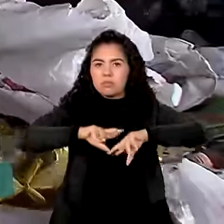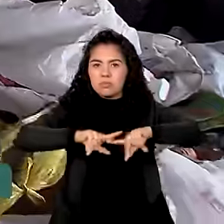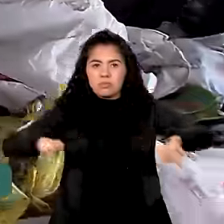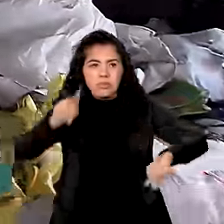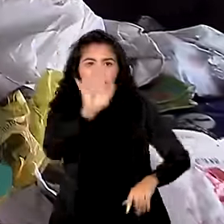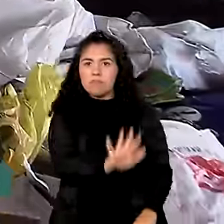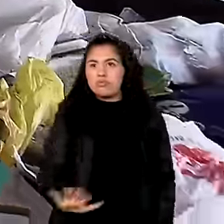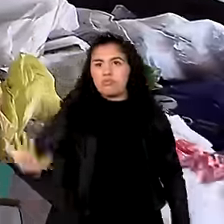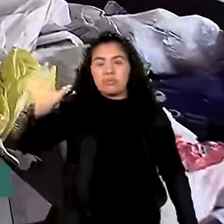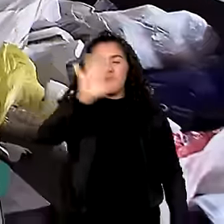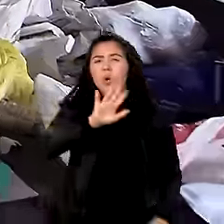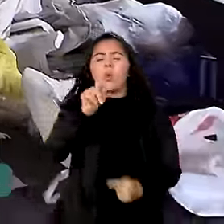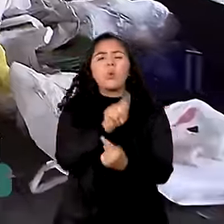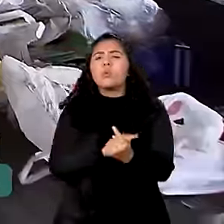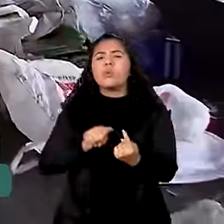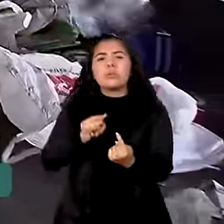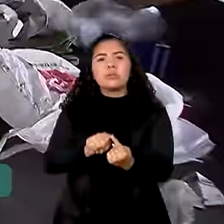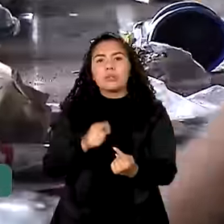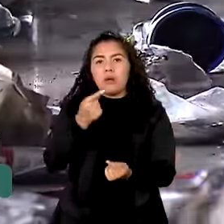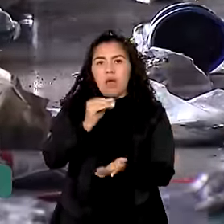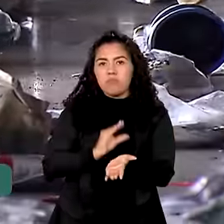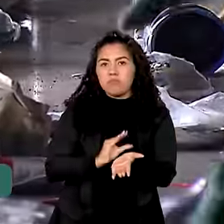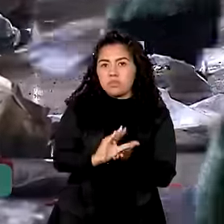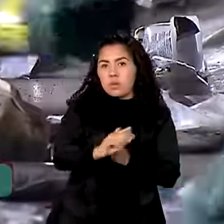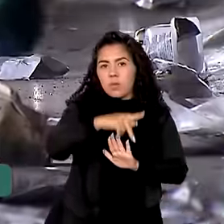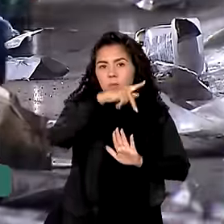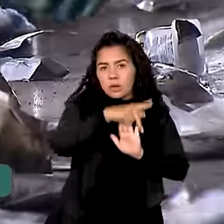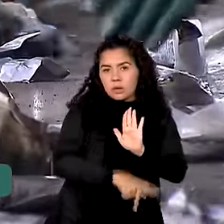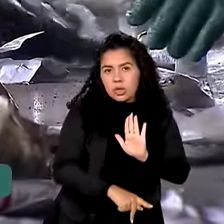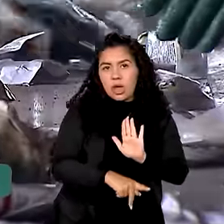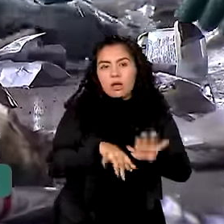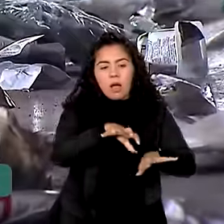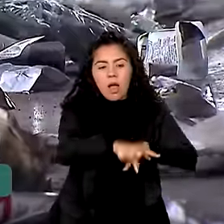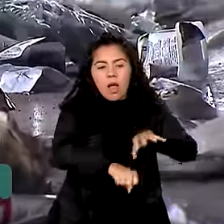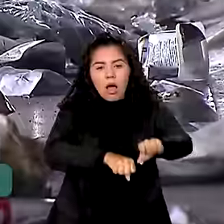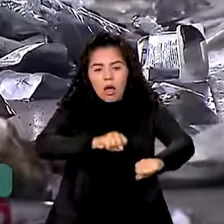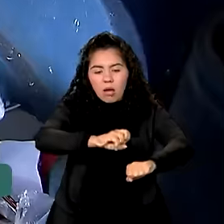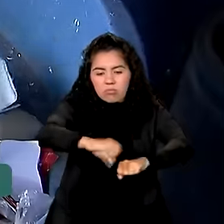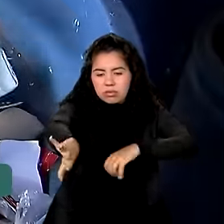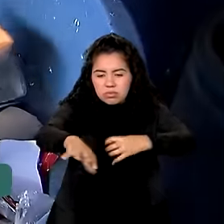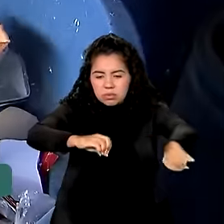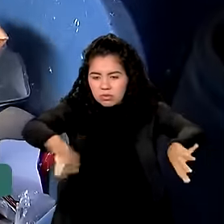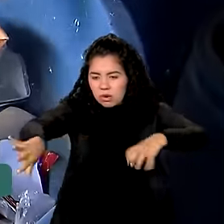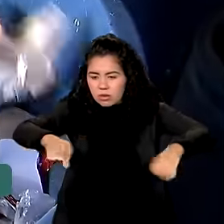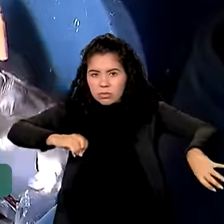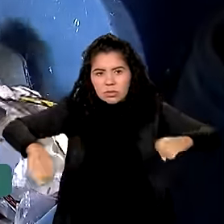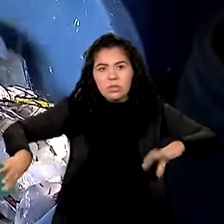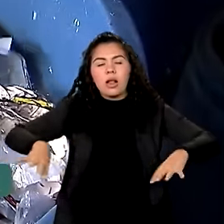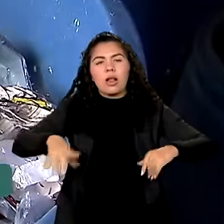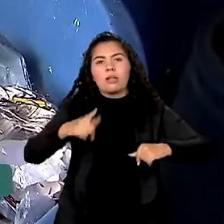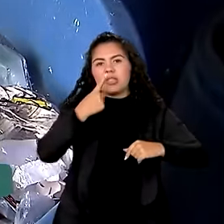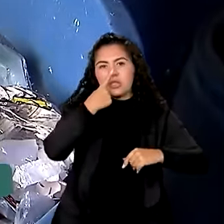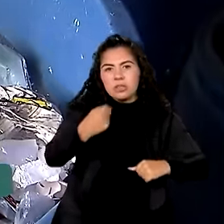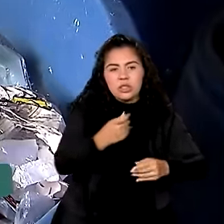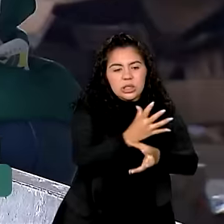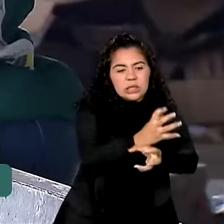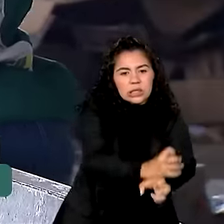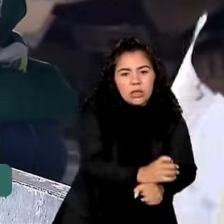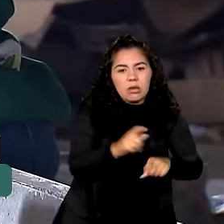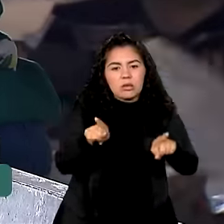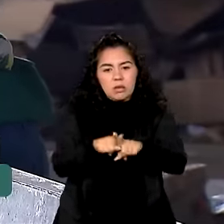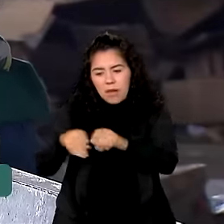todo o país. A ideia é financiar projetos de coleta seletiva de resíduos recicláveis secos, triagem,